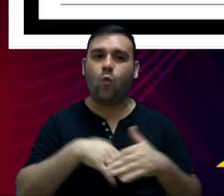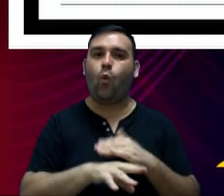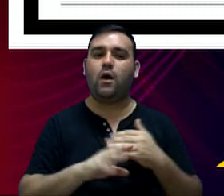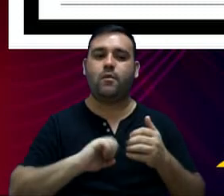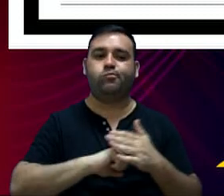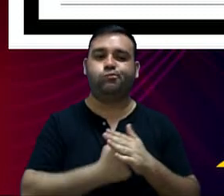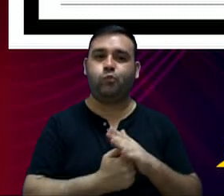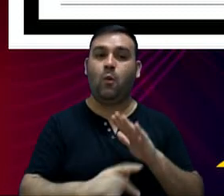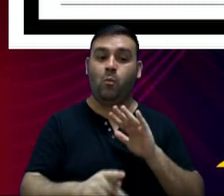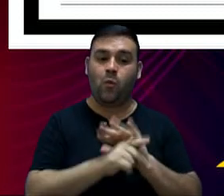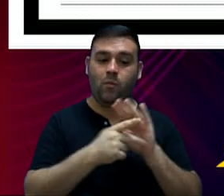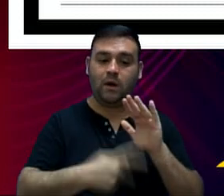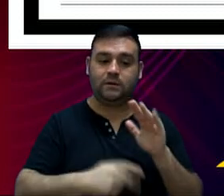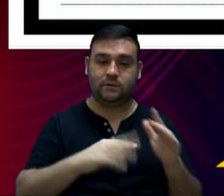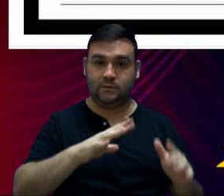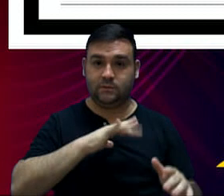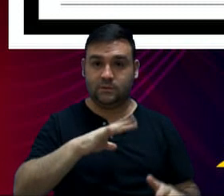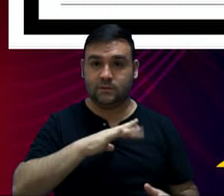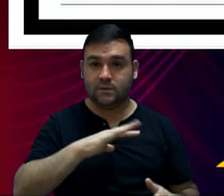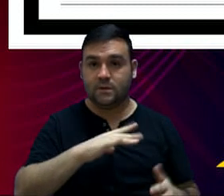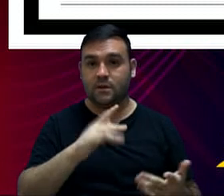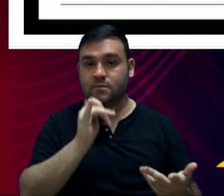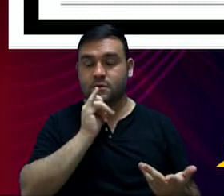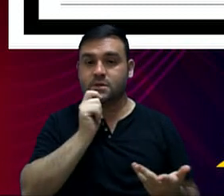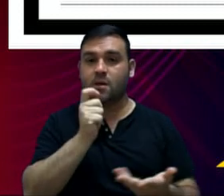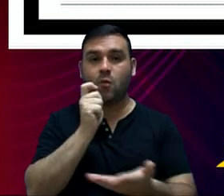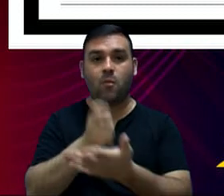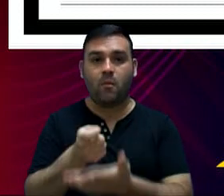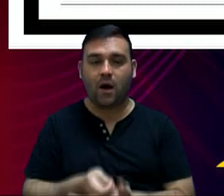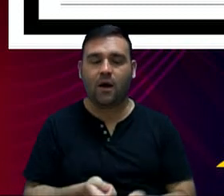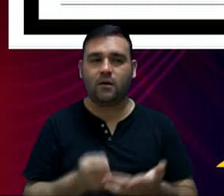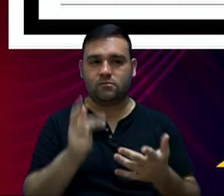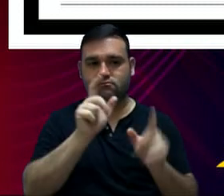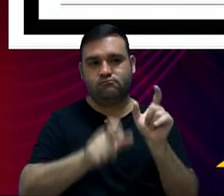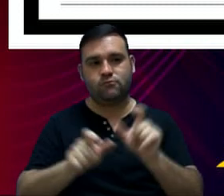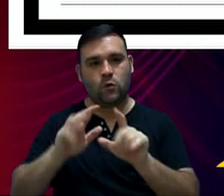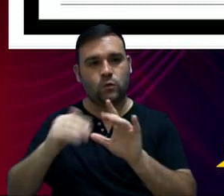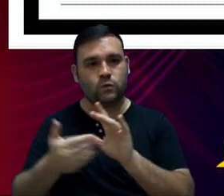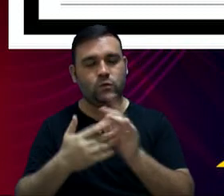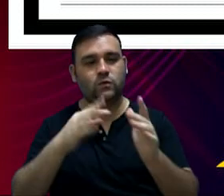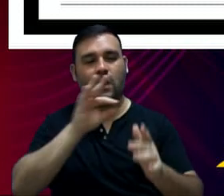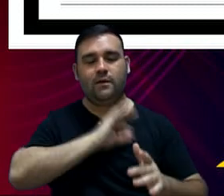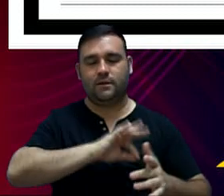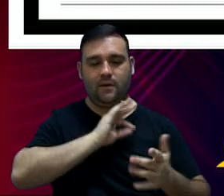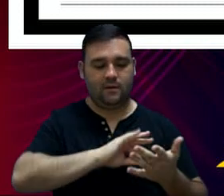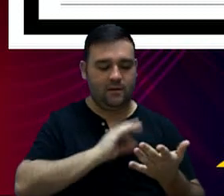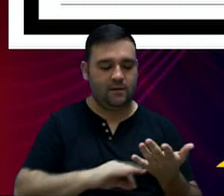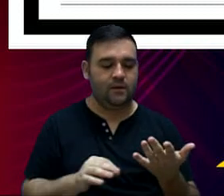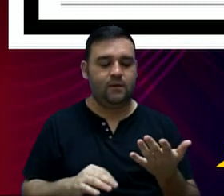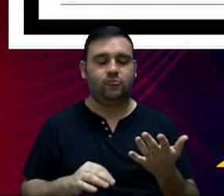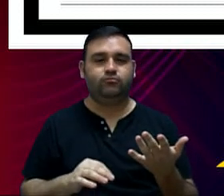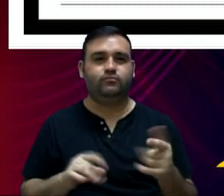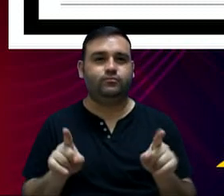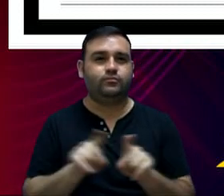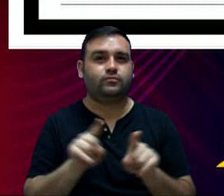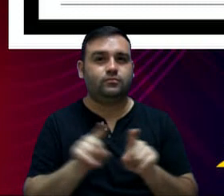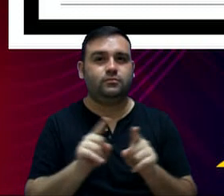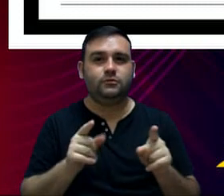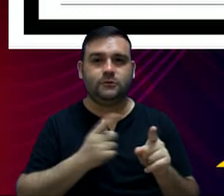receita própria do município, quando do pagamento da folha de salários, aqueles